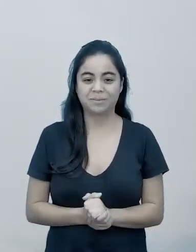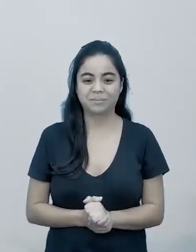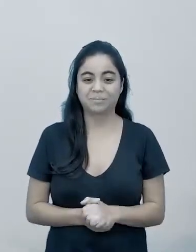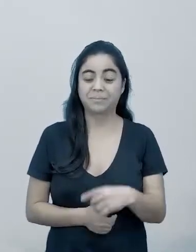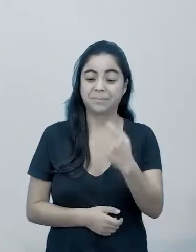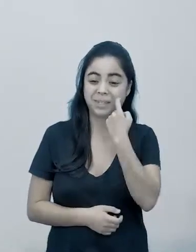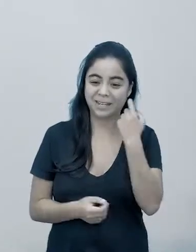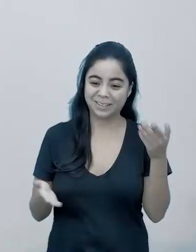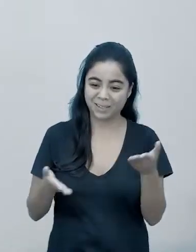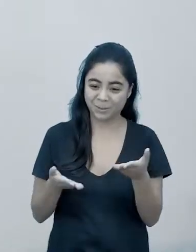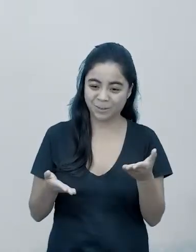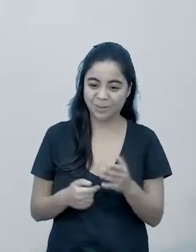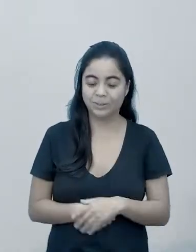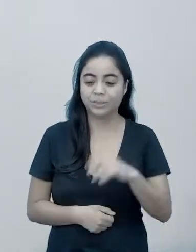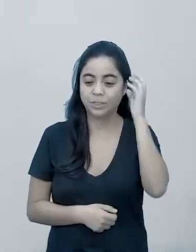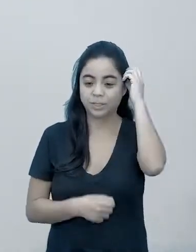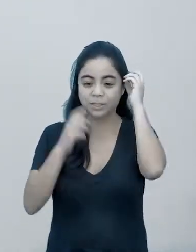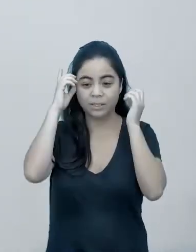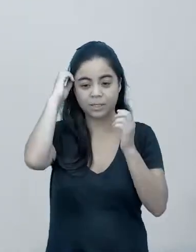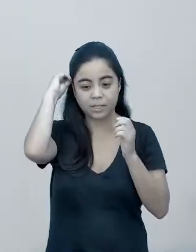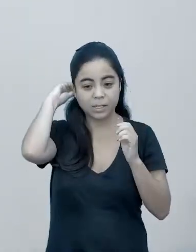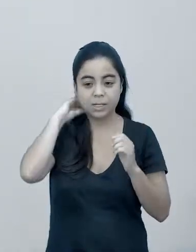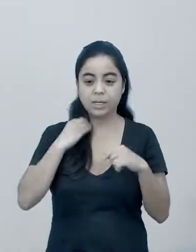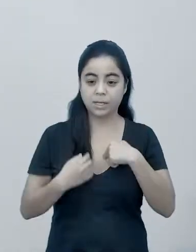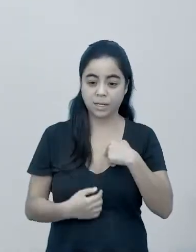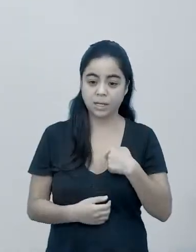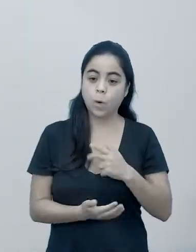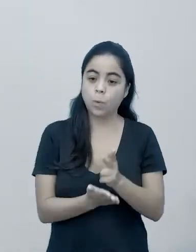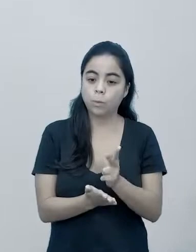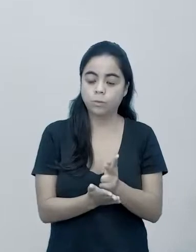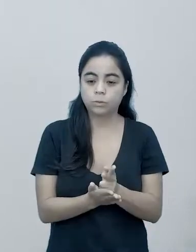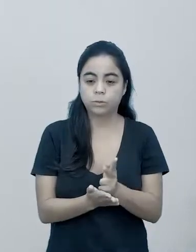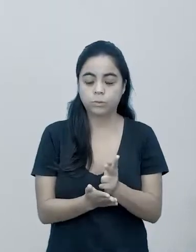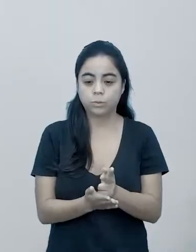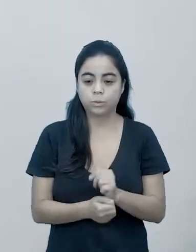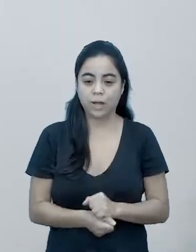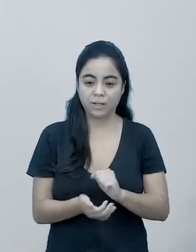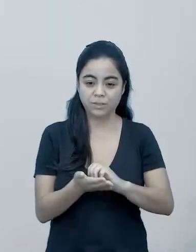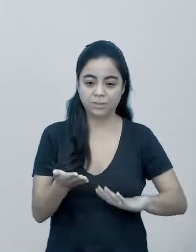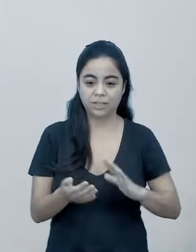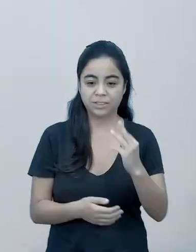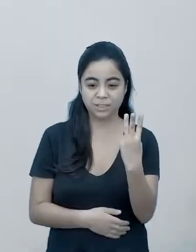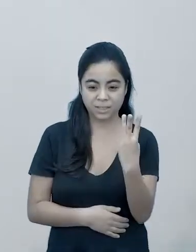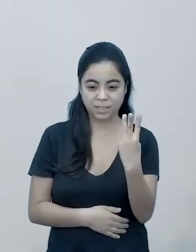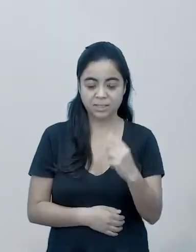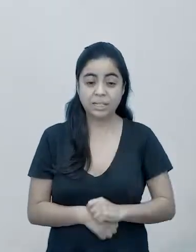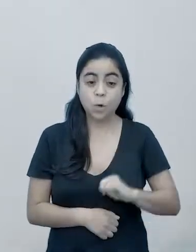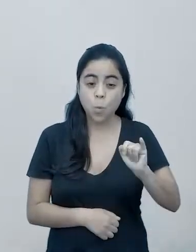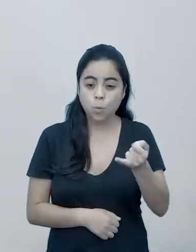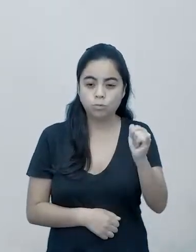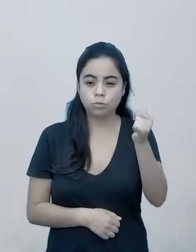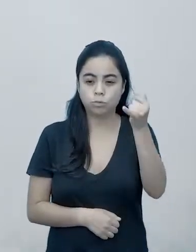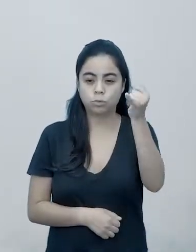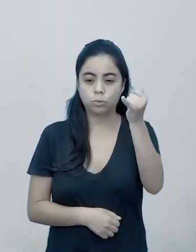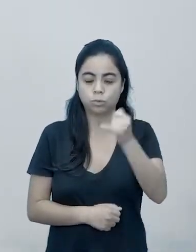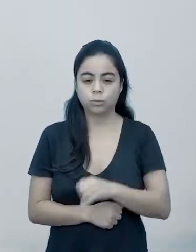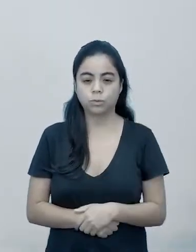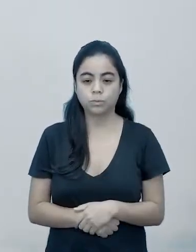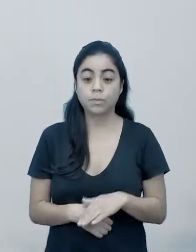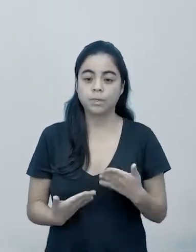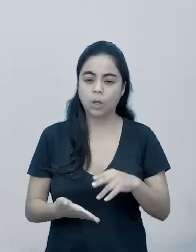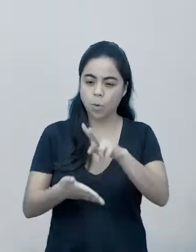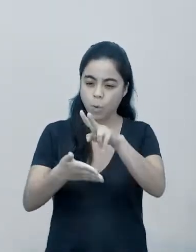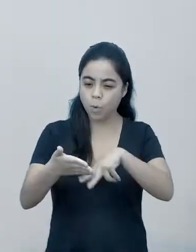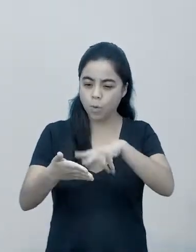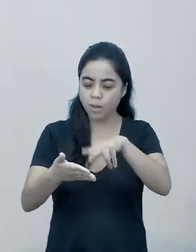-feira e eu vou continuar a atividade 3 e agora falar de juros compostos, esses juros ele, então nós aprendemos a ler boleto